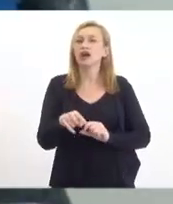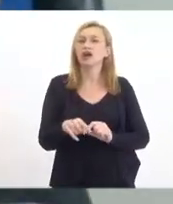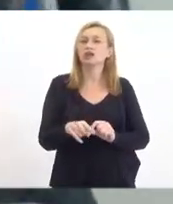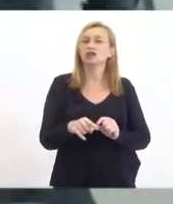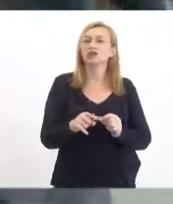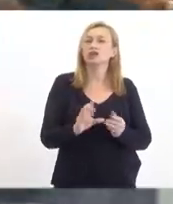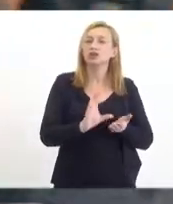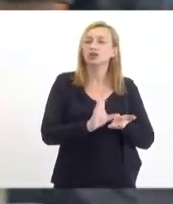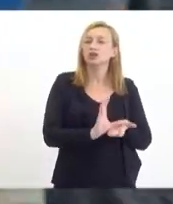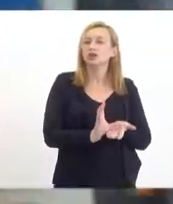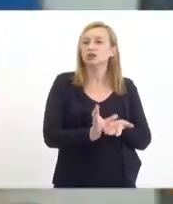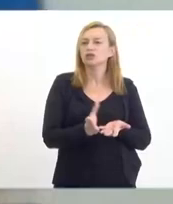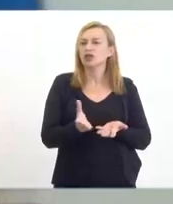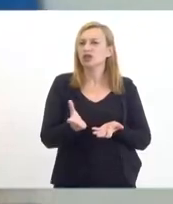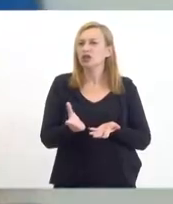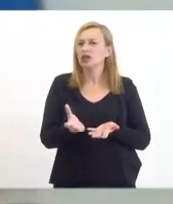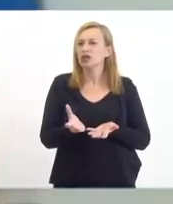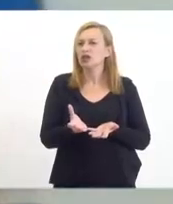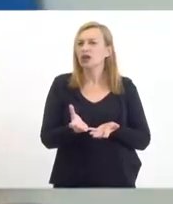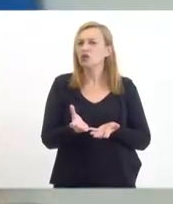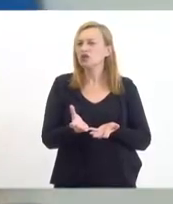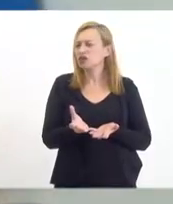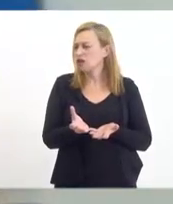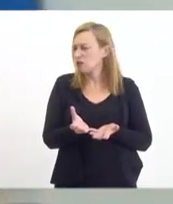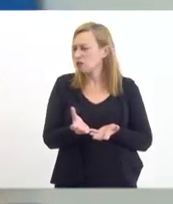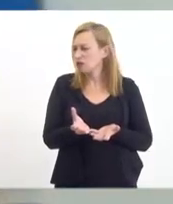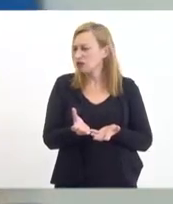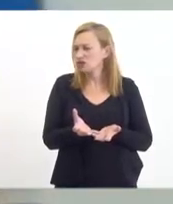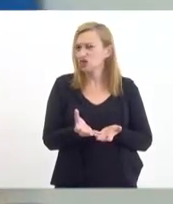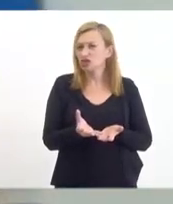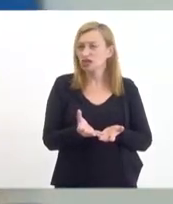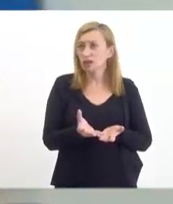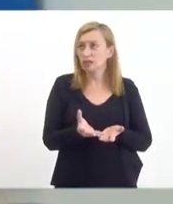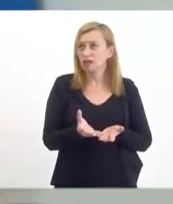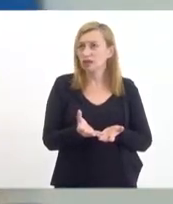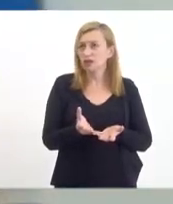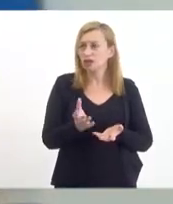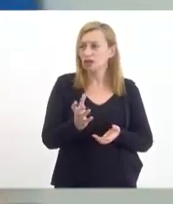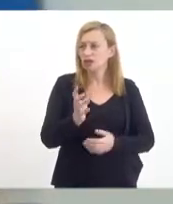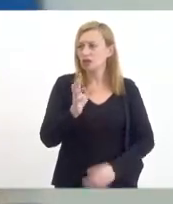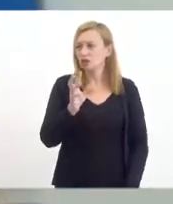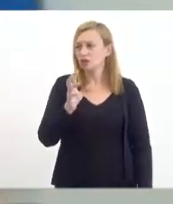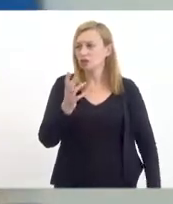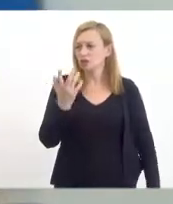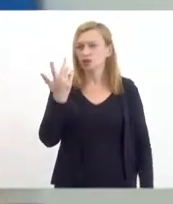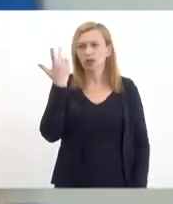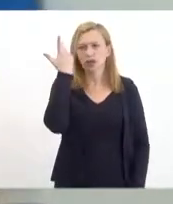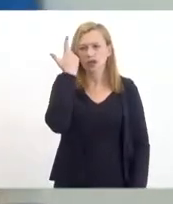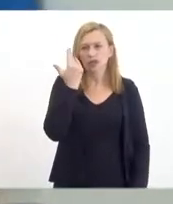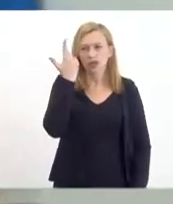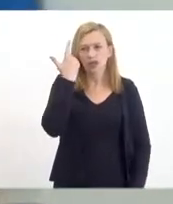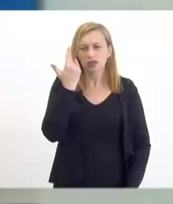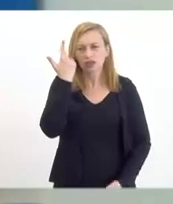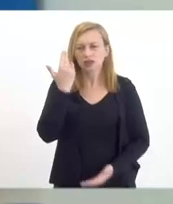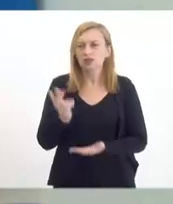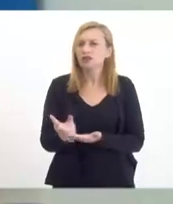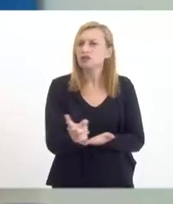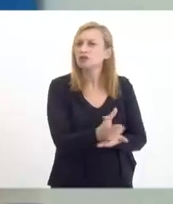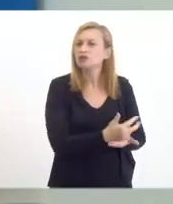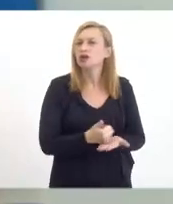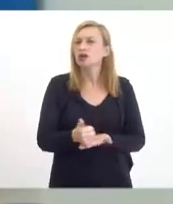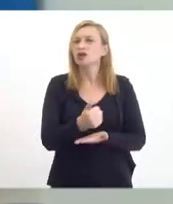naturais, abundância, no nosso caso é que a gente está discutindo um fundo soberano a partir dos recursos do joit, não dinamiza